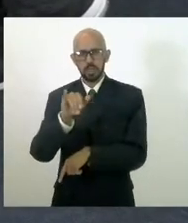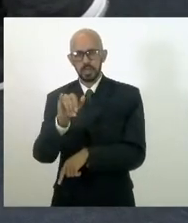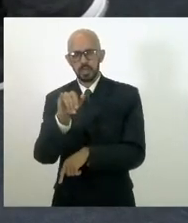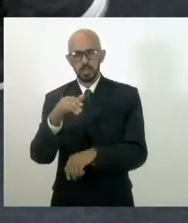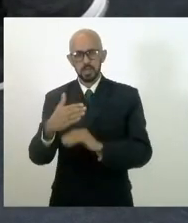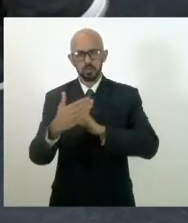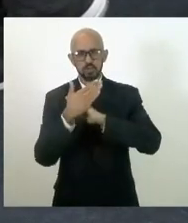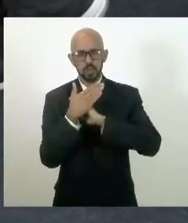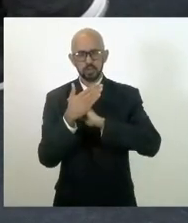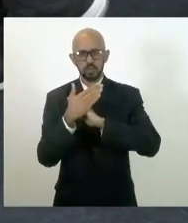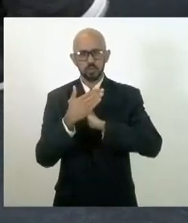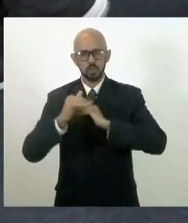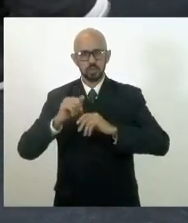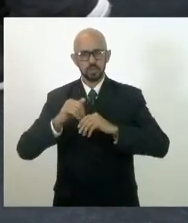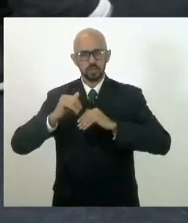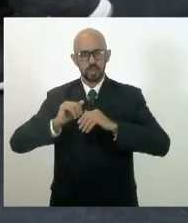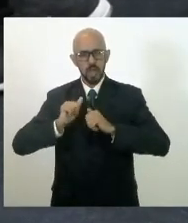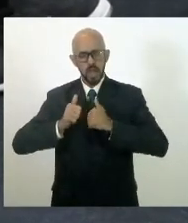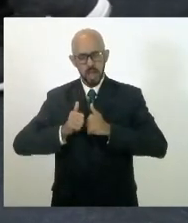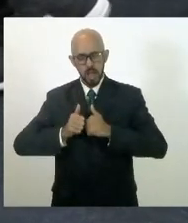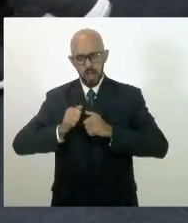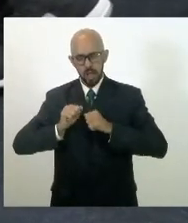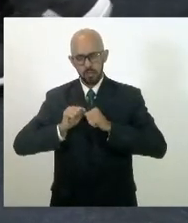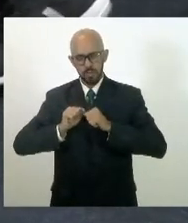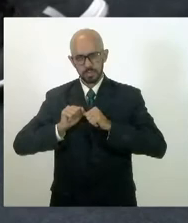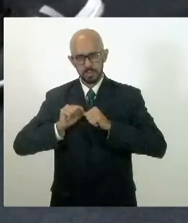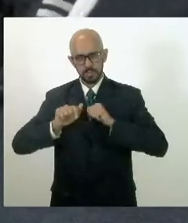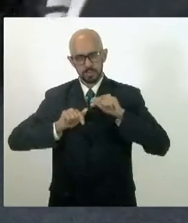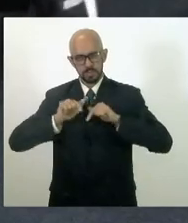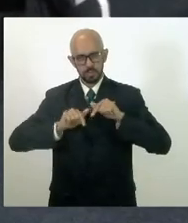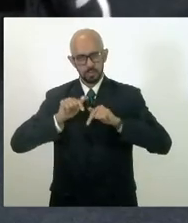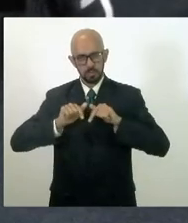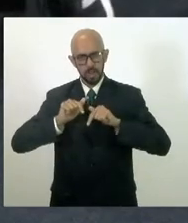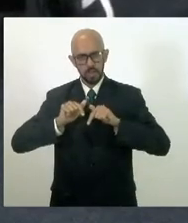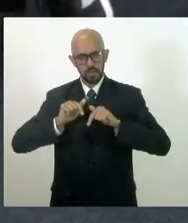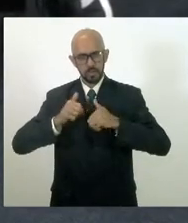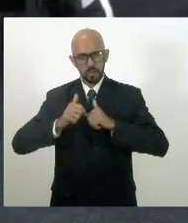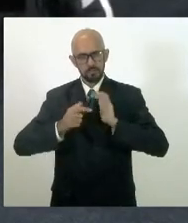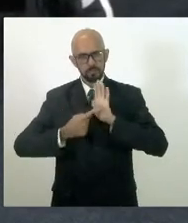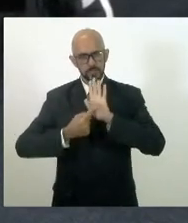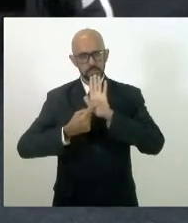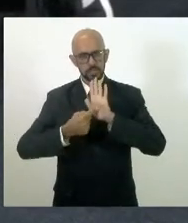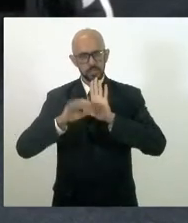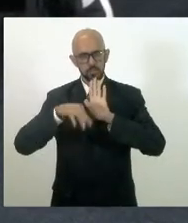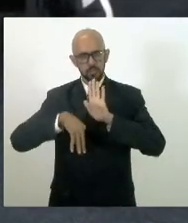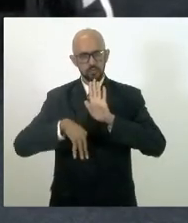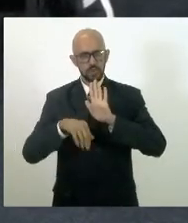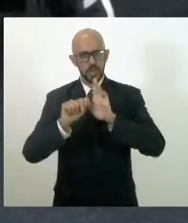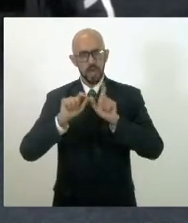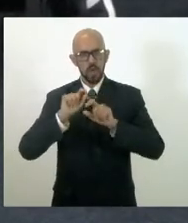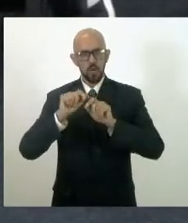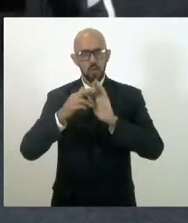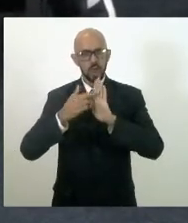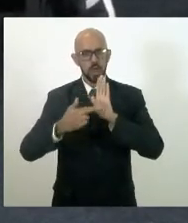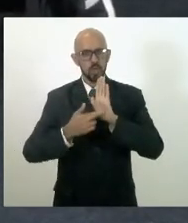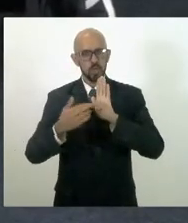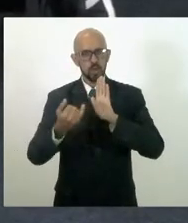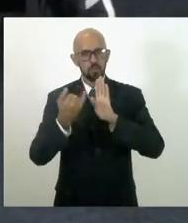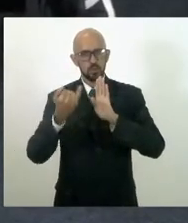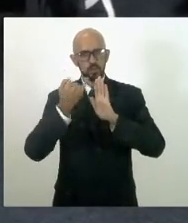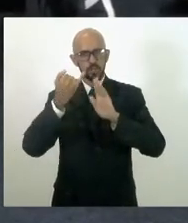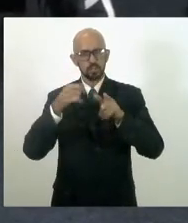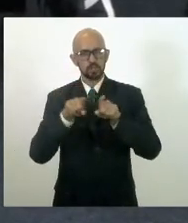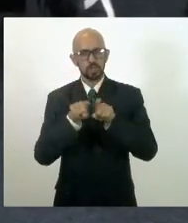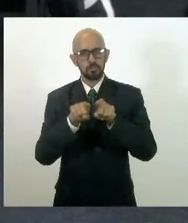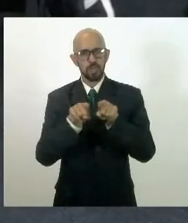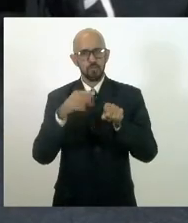ajudaram a conduzir aquela comissão, apresentando ao final um importante relatório e dizer